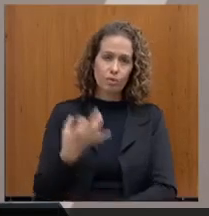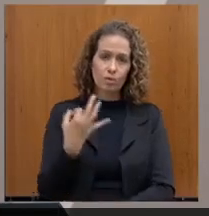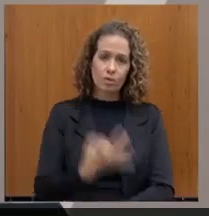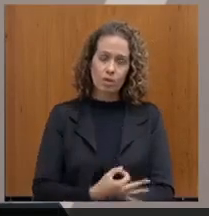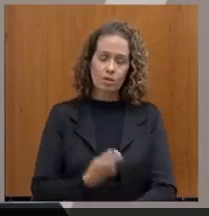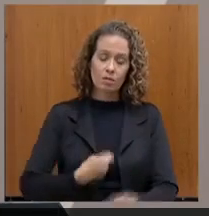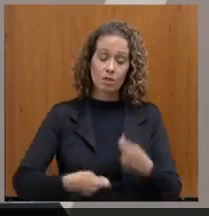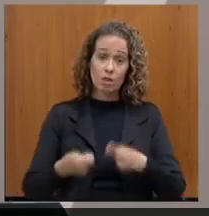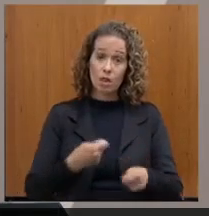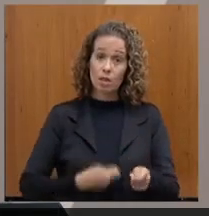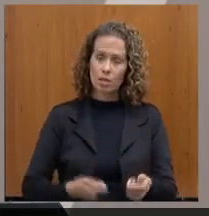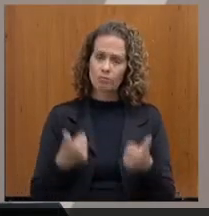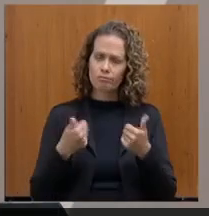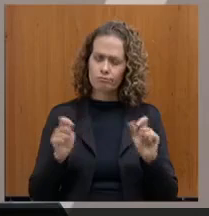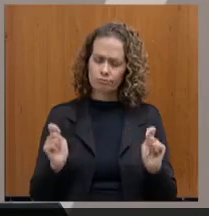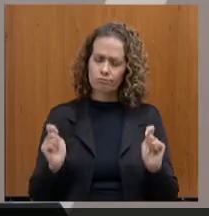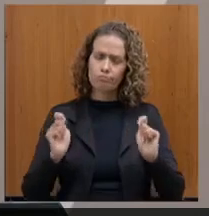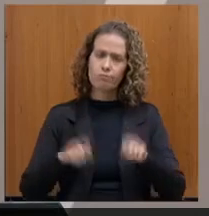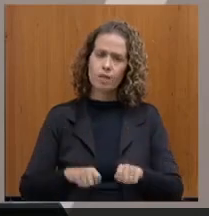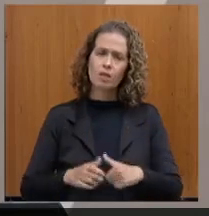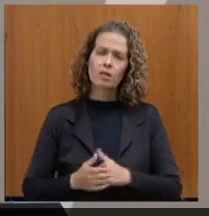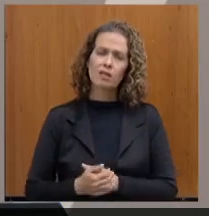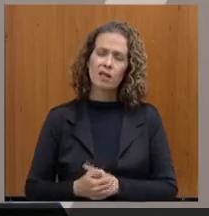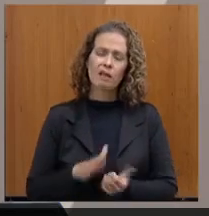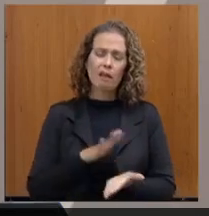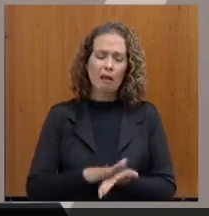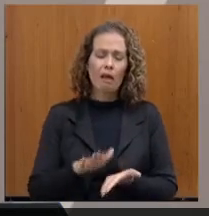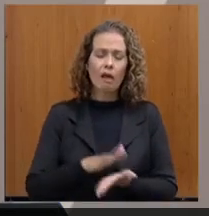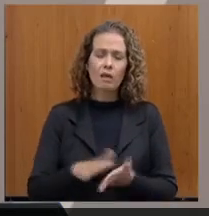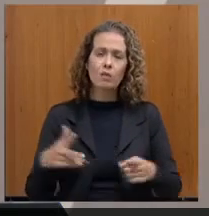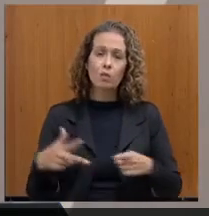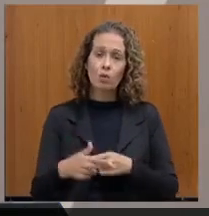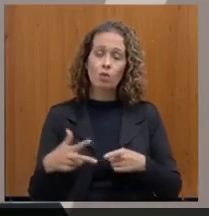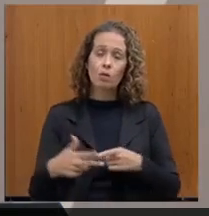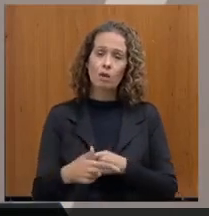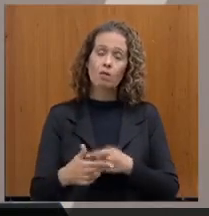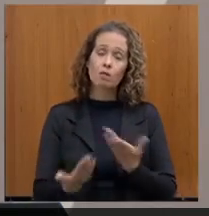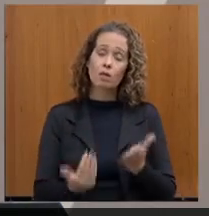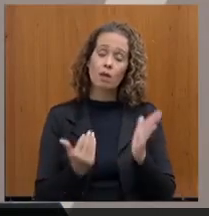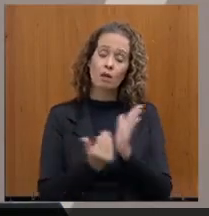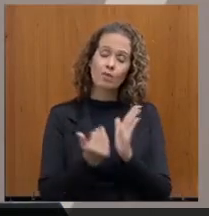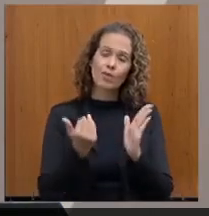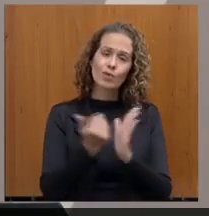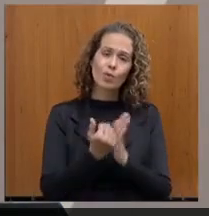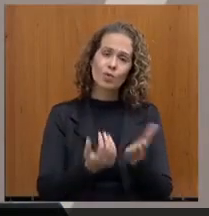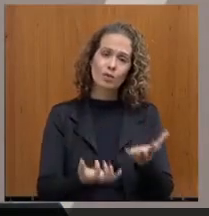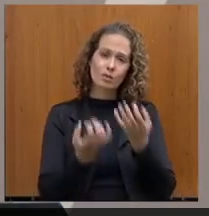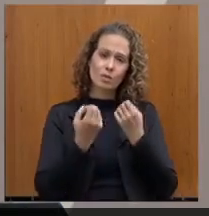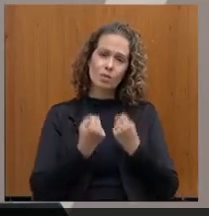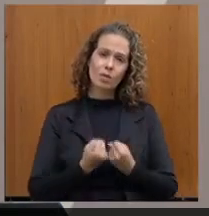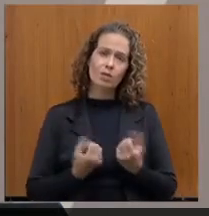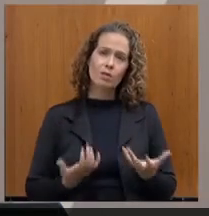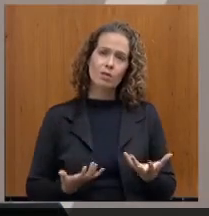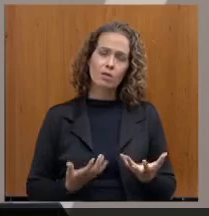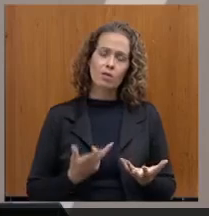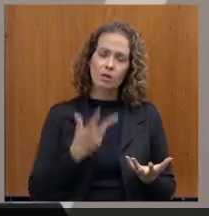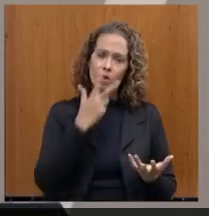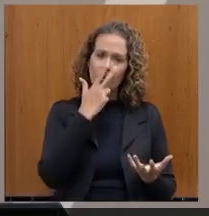eficiente, cortando custos, aumentou a arrecadação e parece que isso vira um pecado no